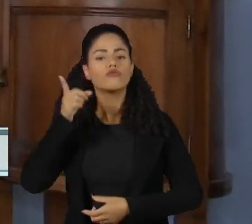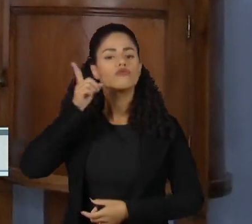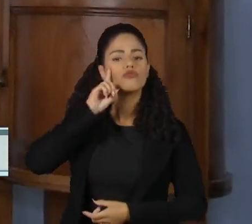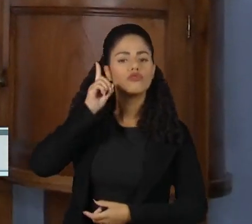Aplausos Aplausos Aplausos Aplausos